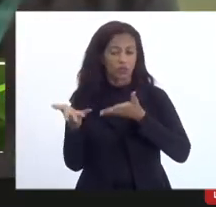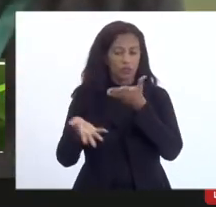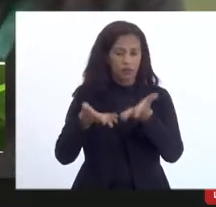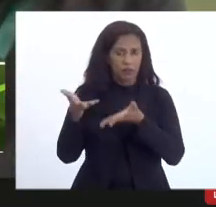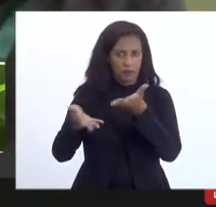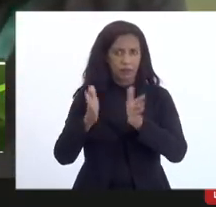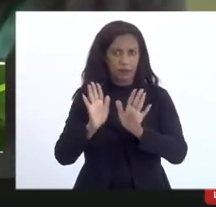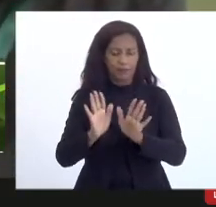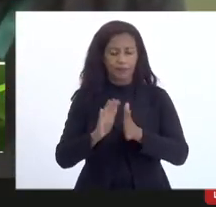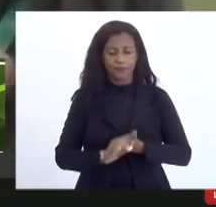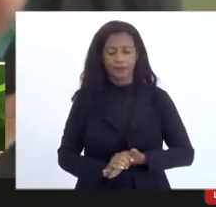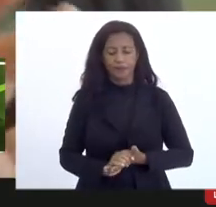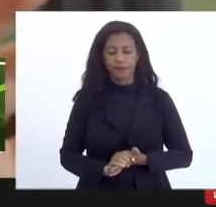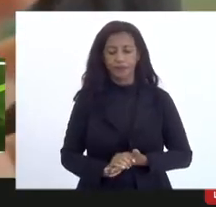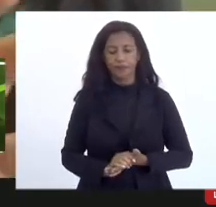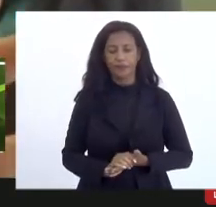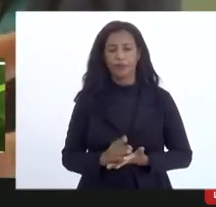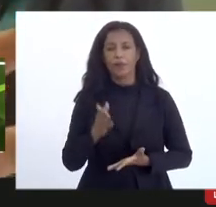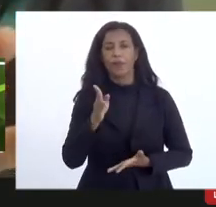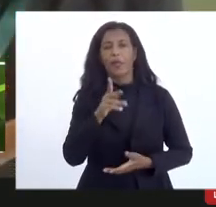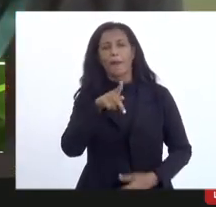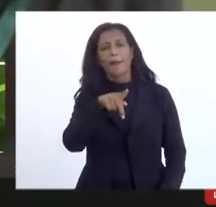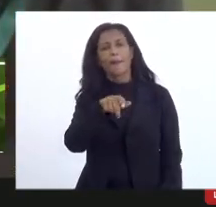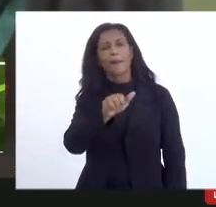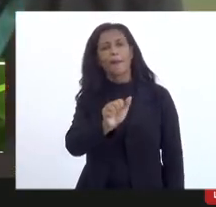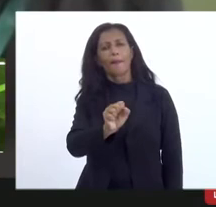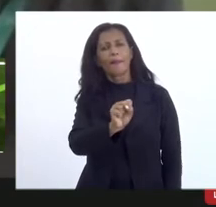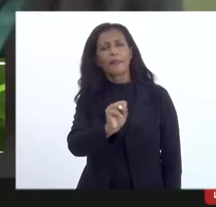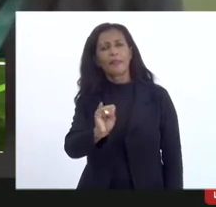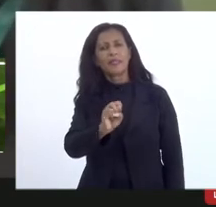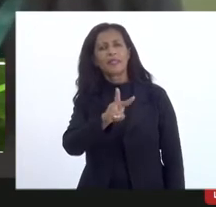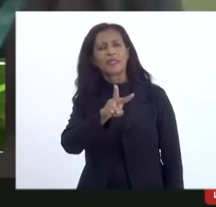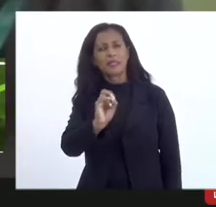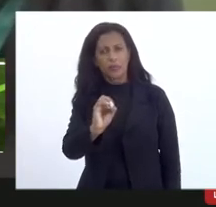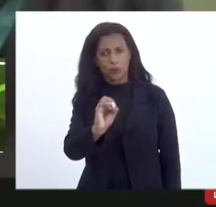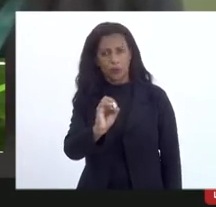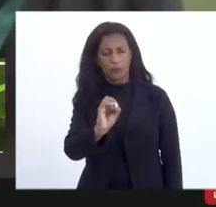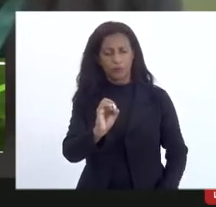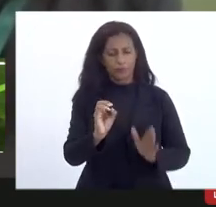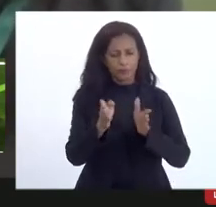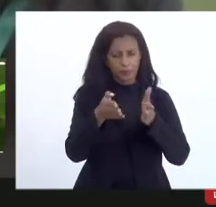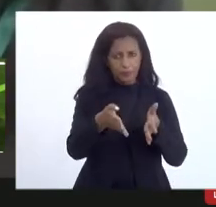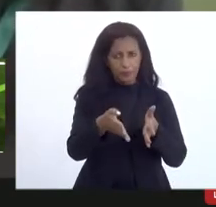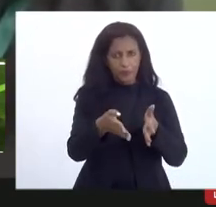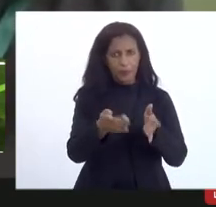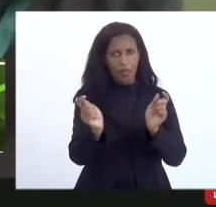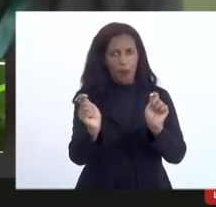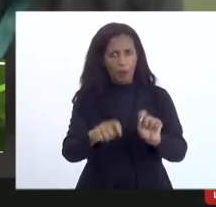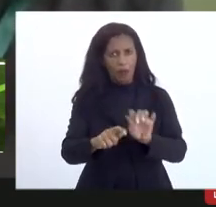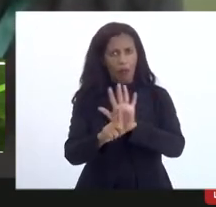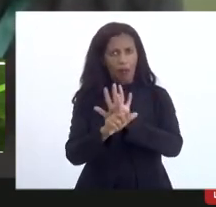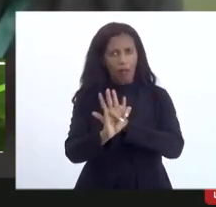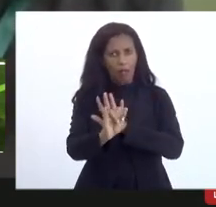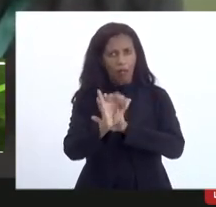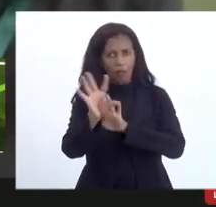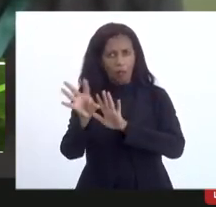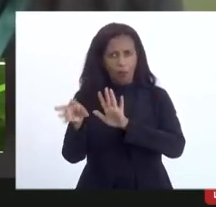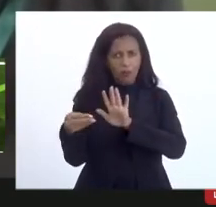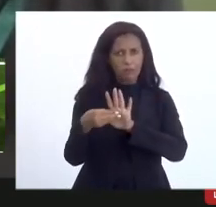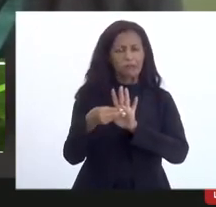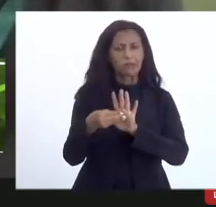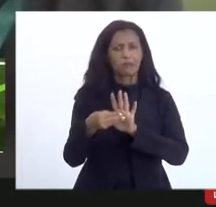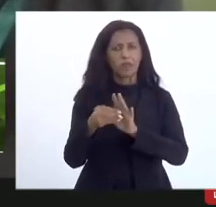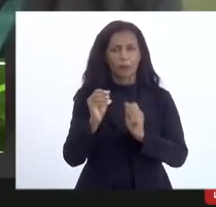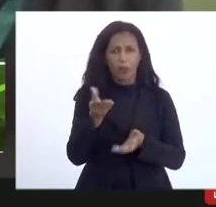em relação ao passivo tá a gente poderia essa lei poderia se aplicar a gente